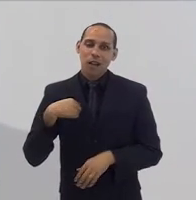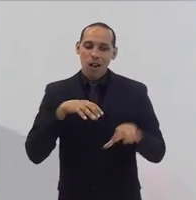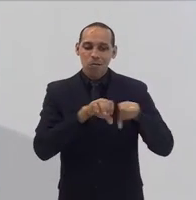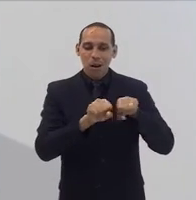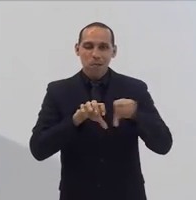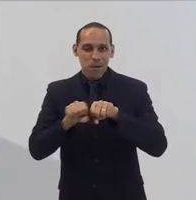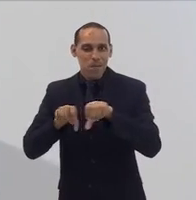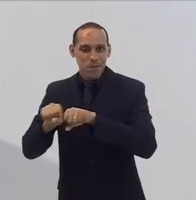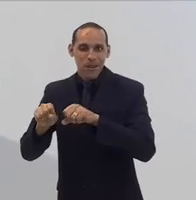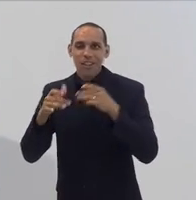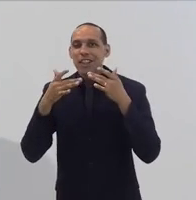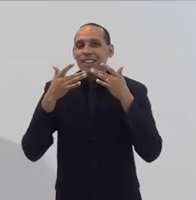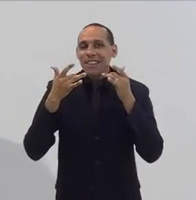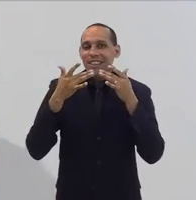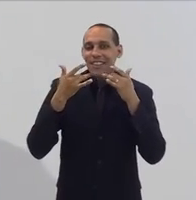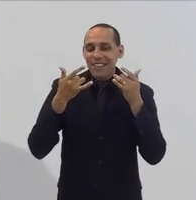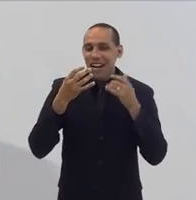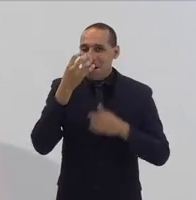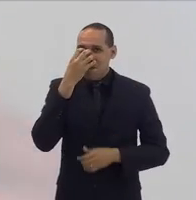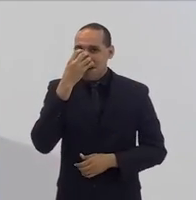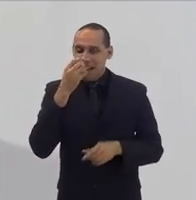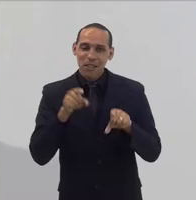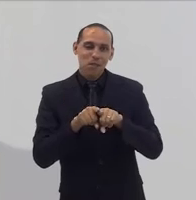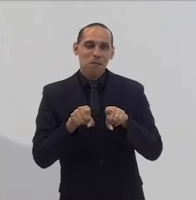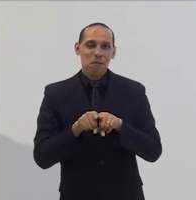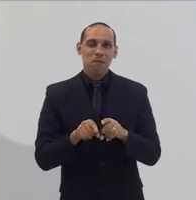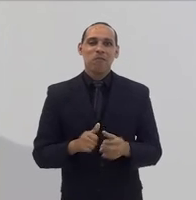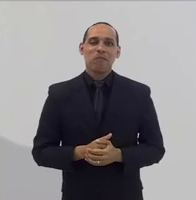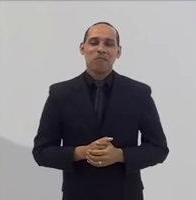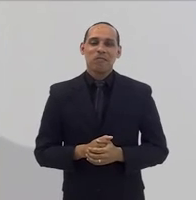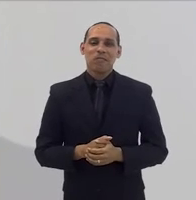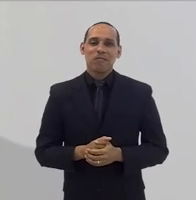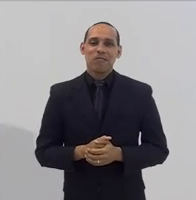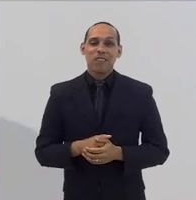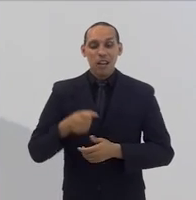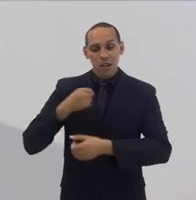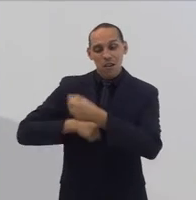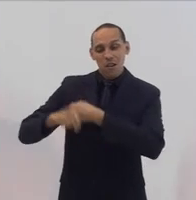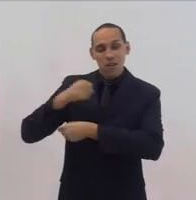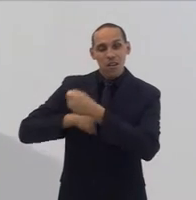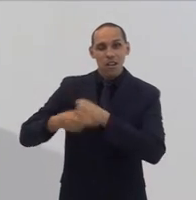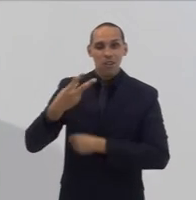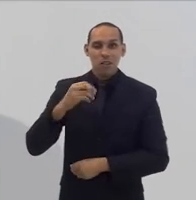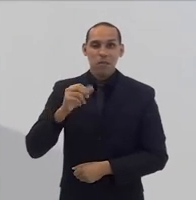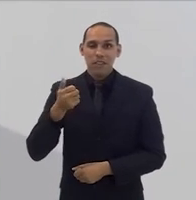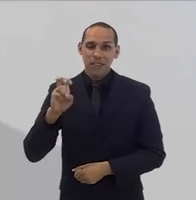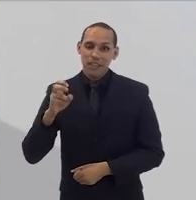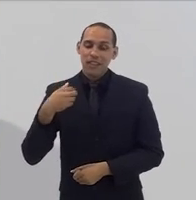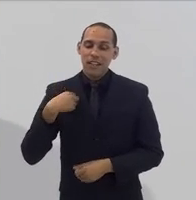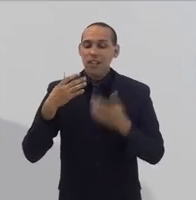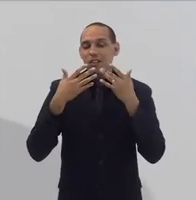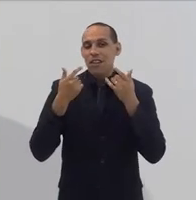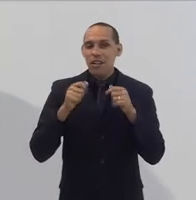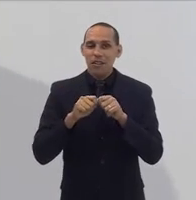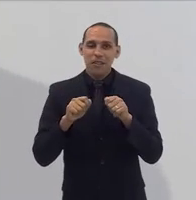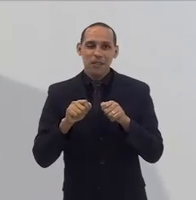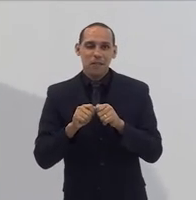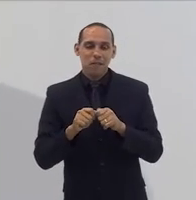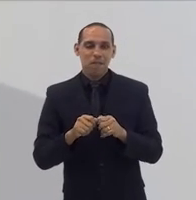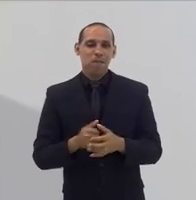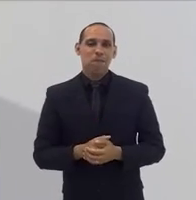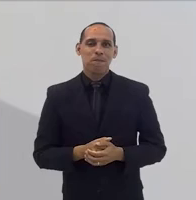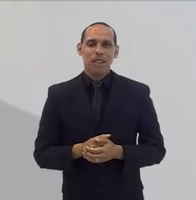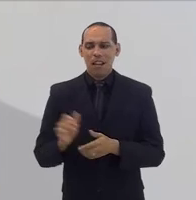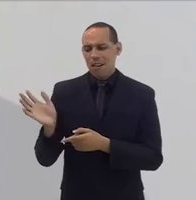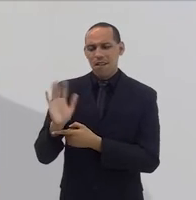minhas formações na área do teatro e da palhaçaria. Desde 2015, então, eu faço teatro. Esse filme